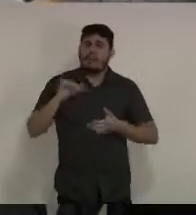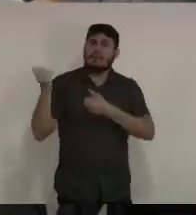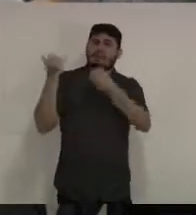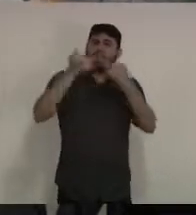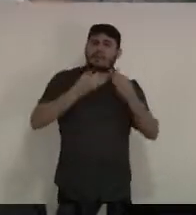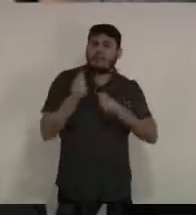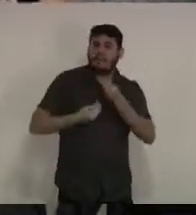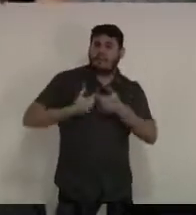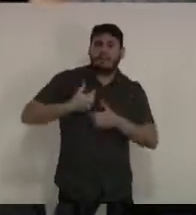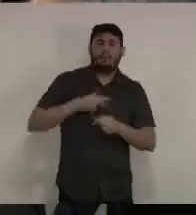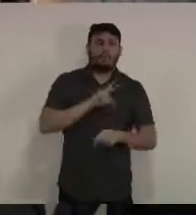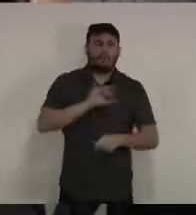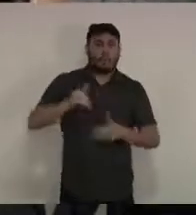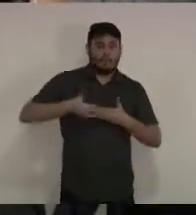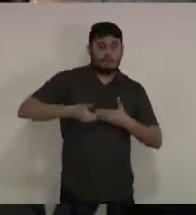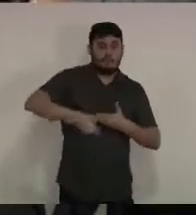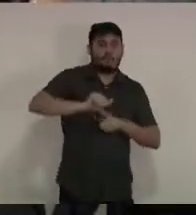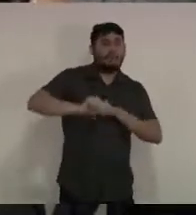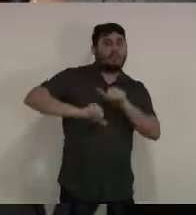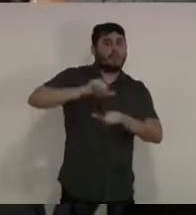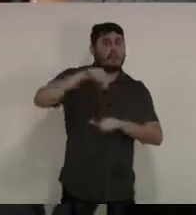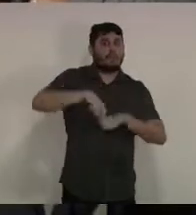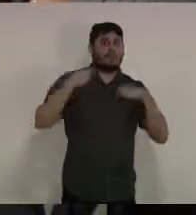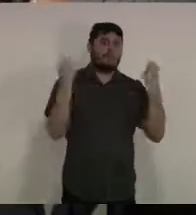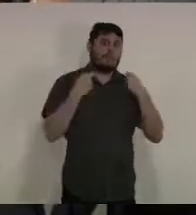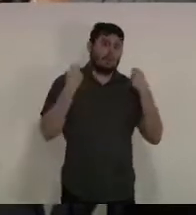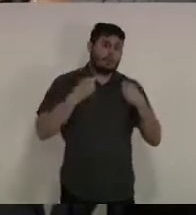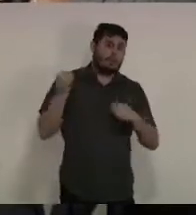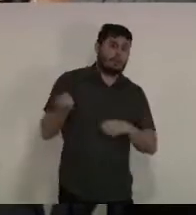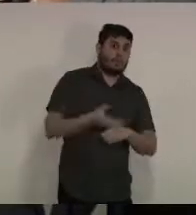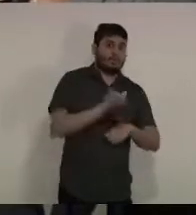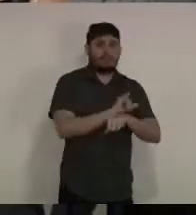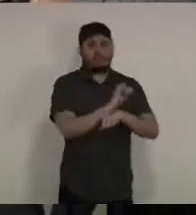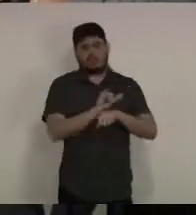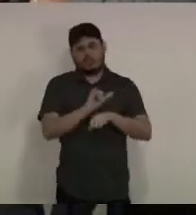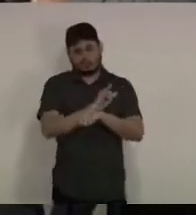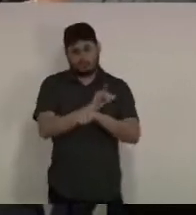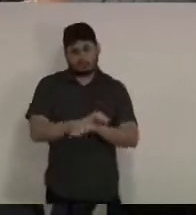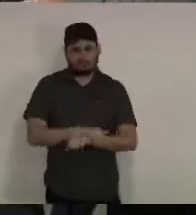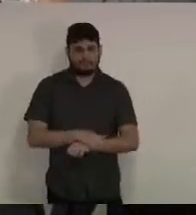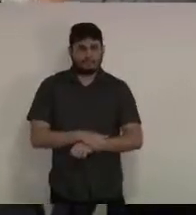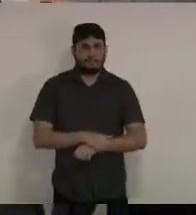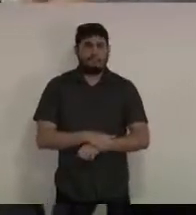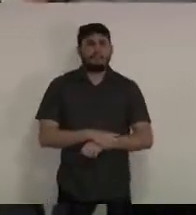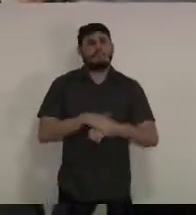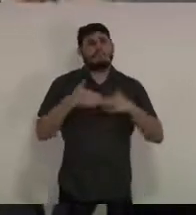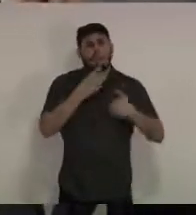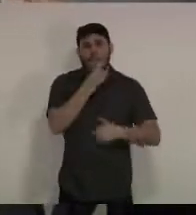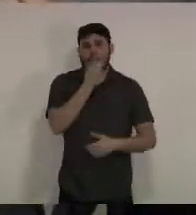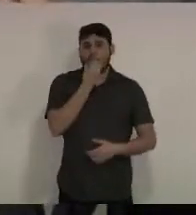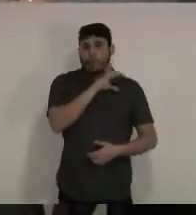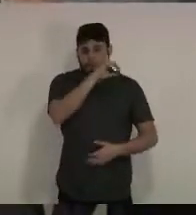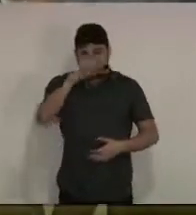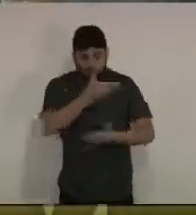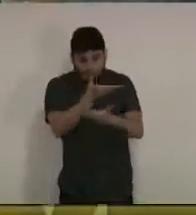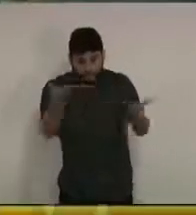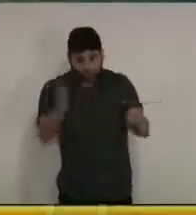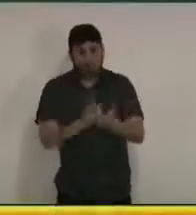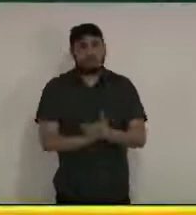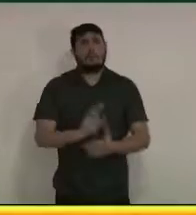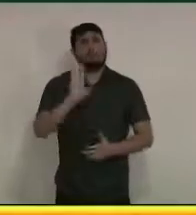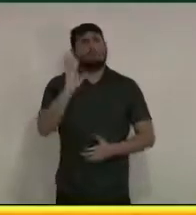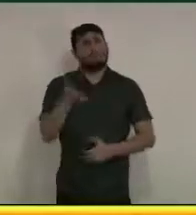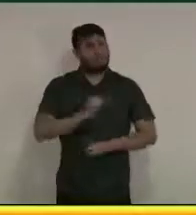próximos dias. Bom dia a todos. Fica claro, diante do que foi apresentado, a necessidade de